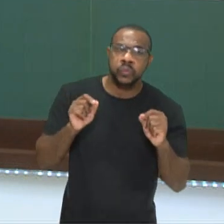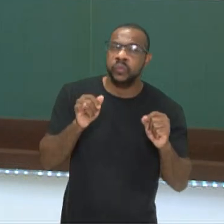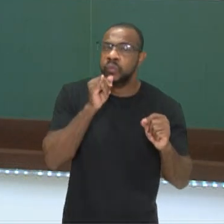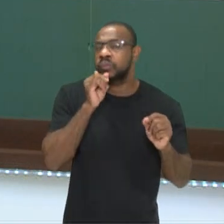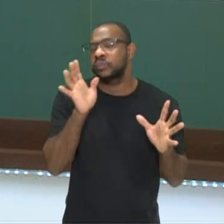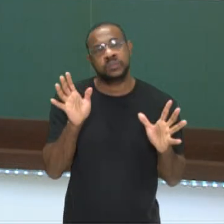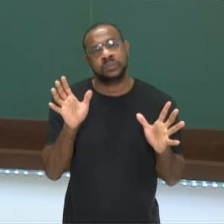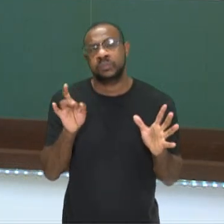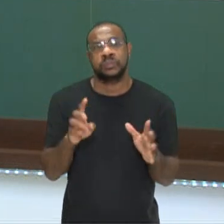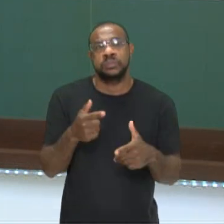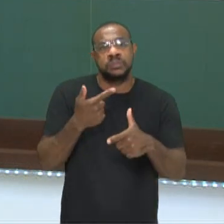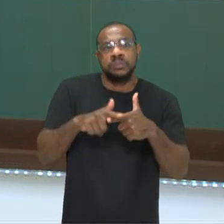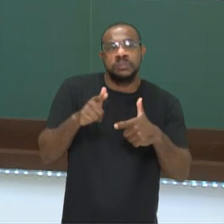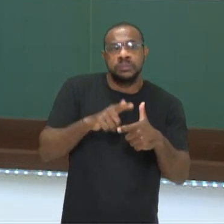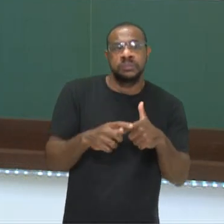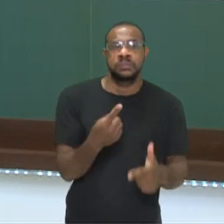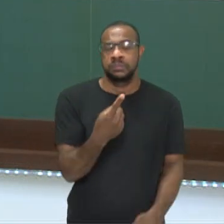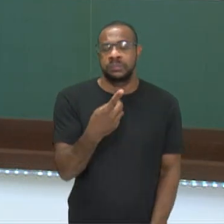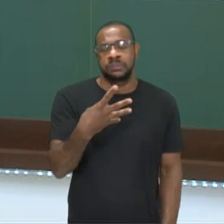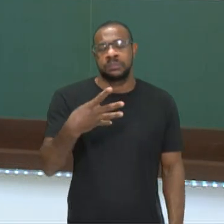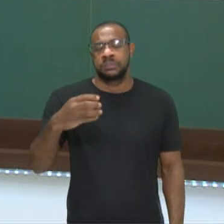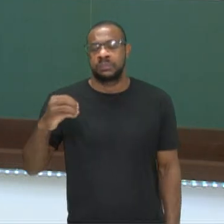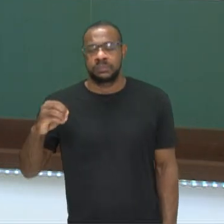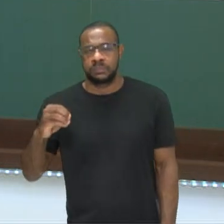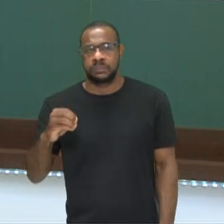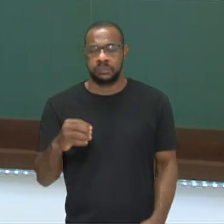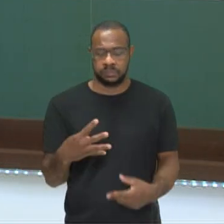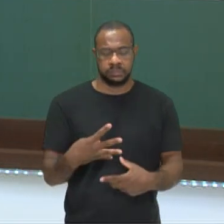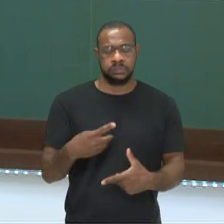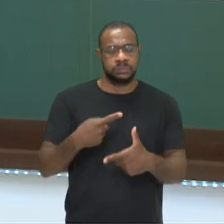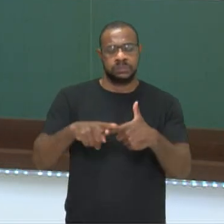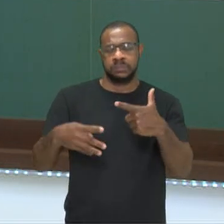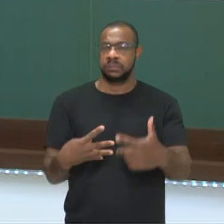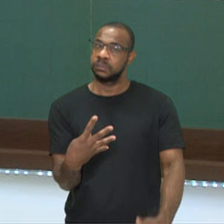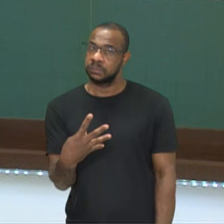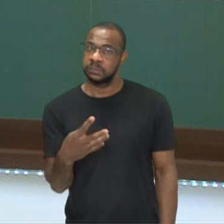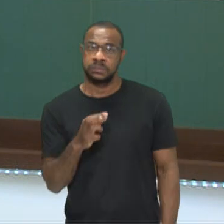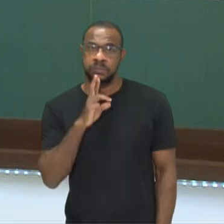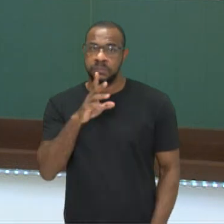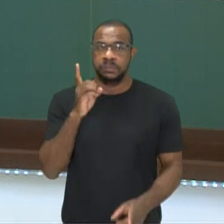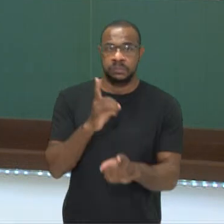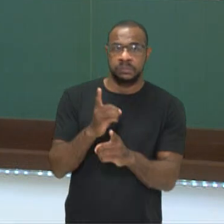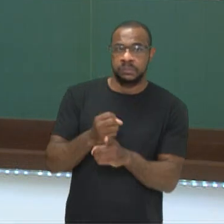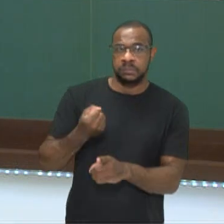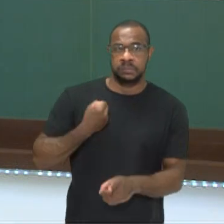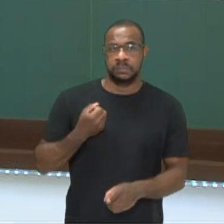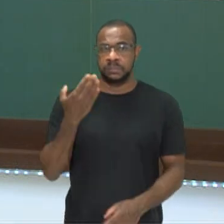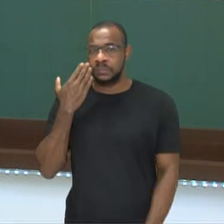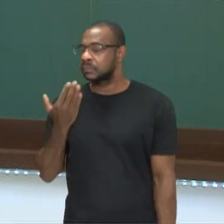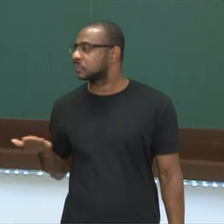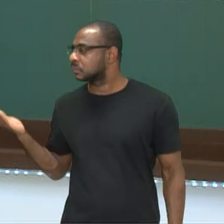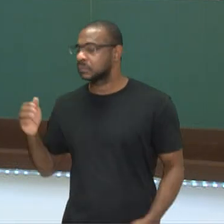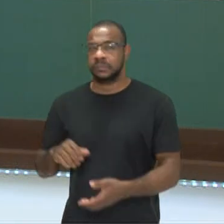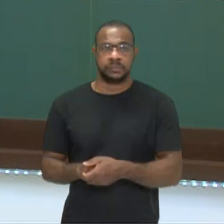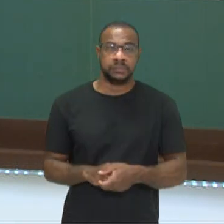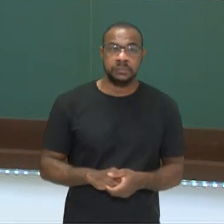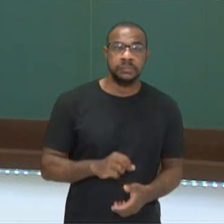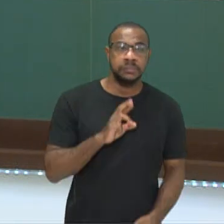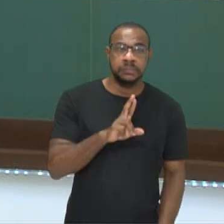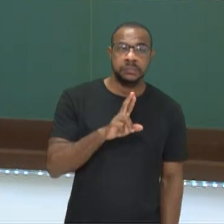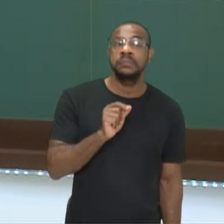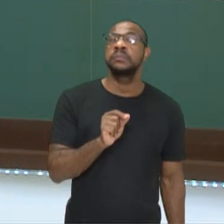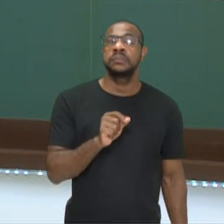simplesmente nós dividimos o 1.400 por 4 para obter esse número. Qual é esse número? 350.